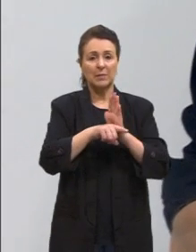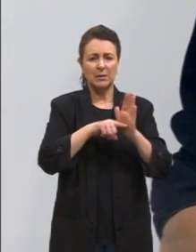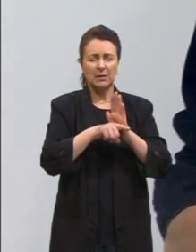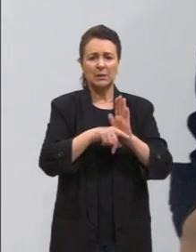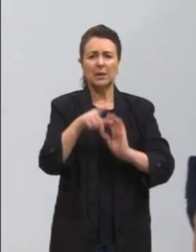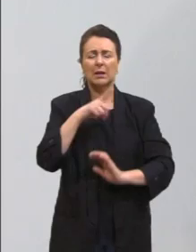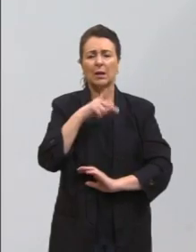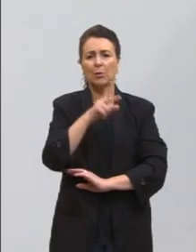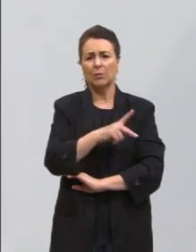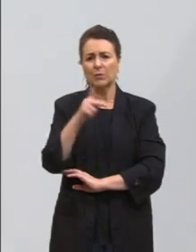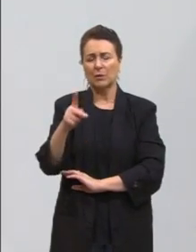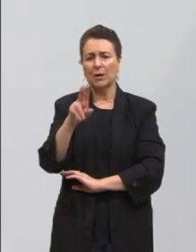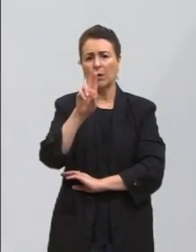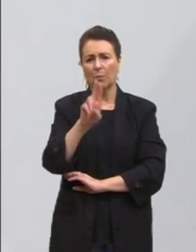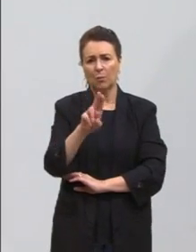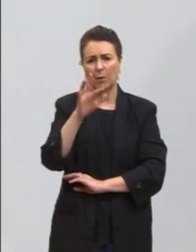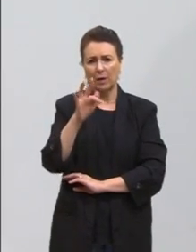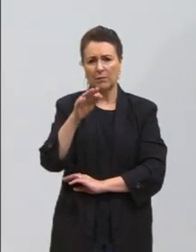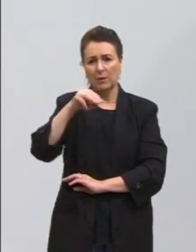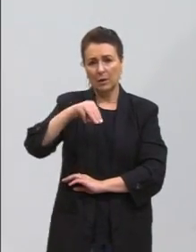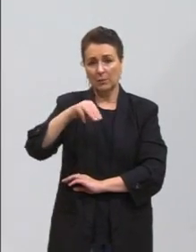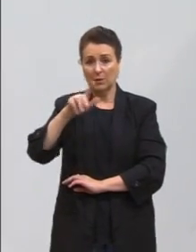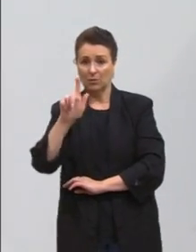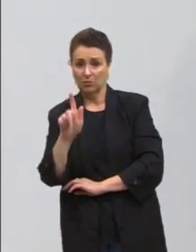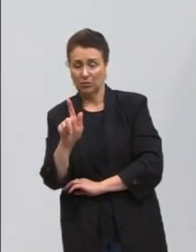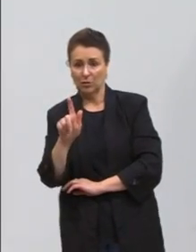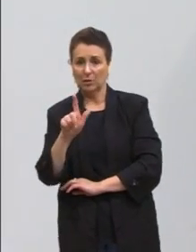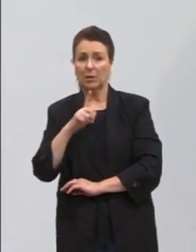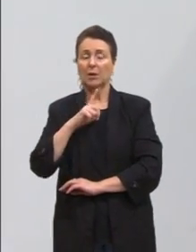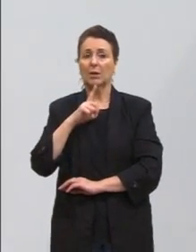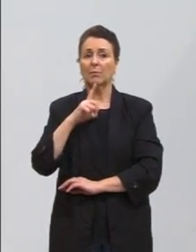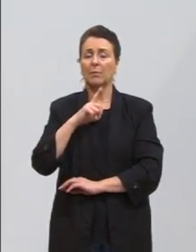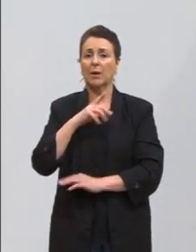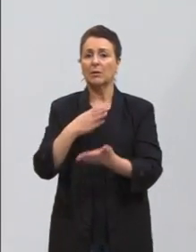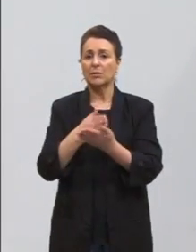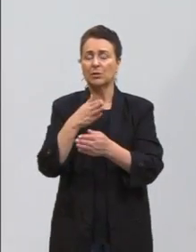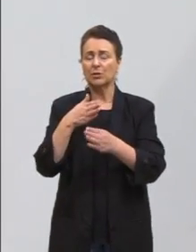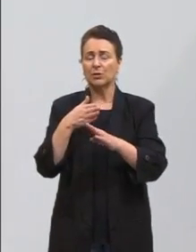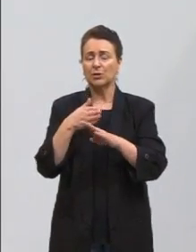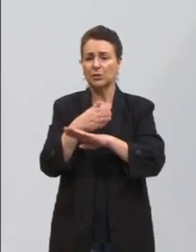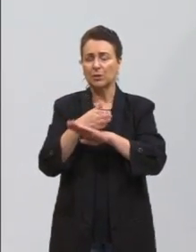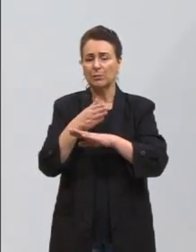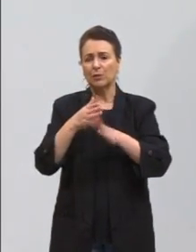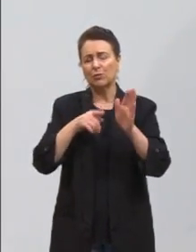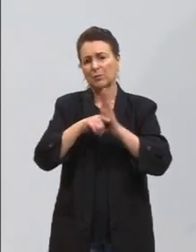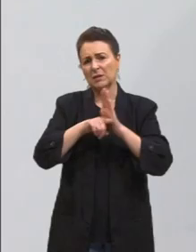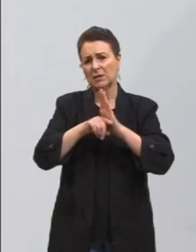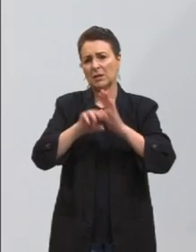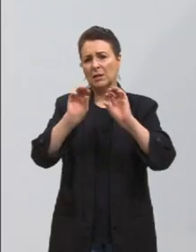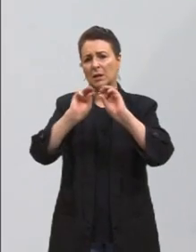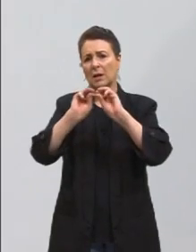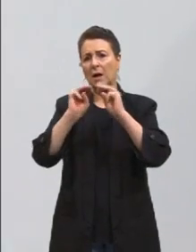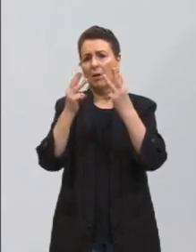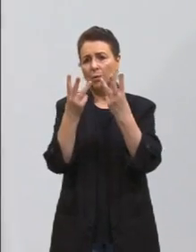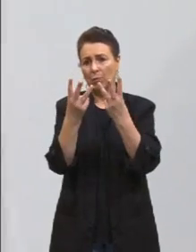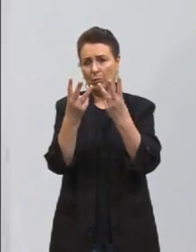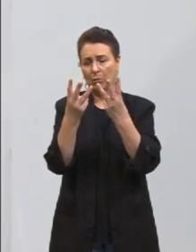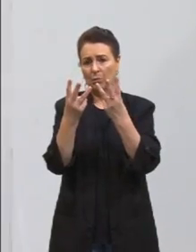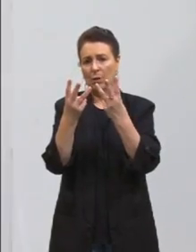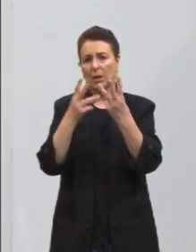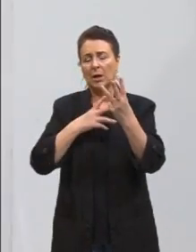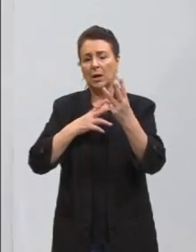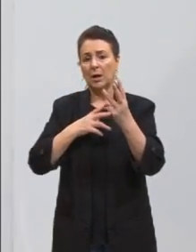UFMG, que faz parte da ONU, que discuta essa questão, e ele aposta que se a Amazônia, num